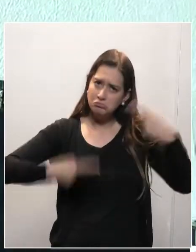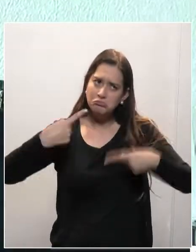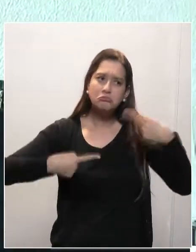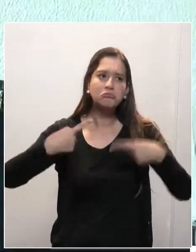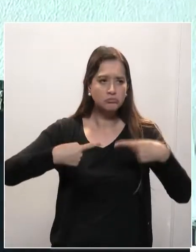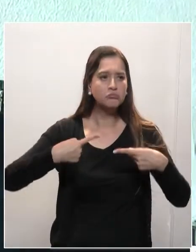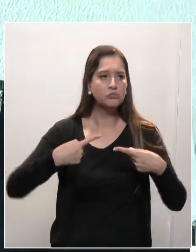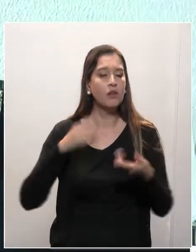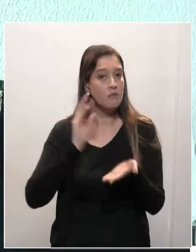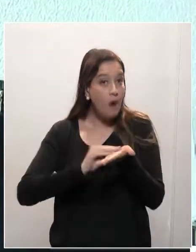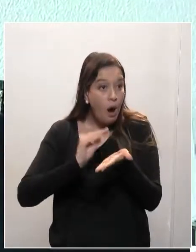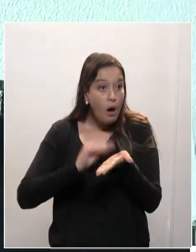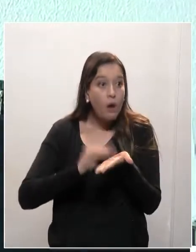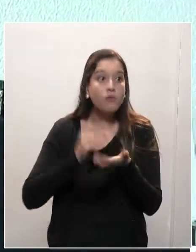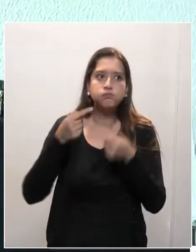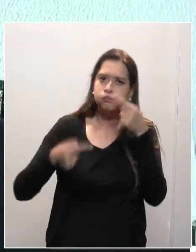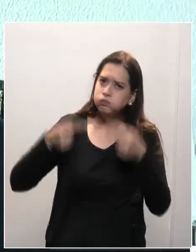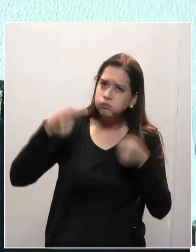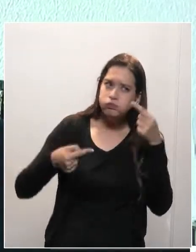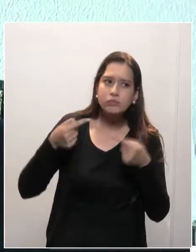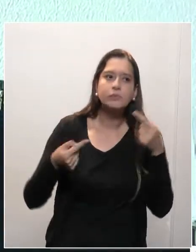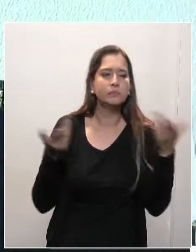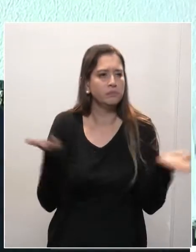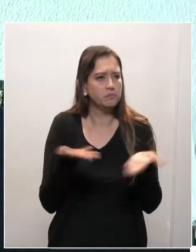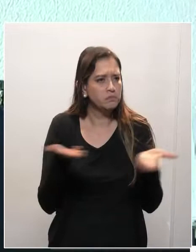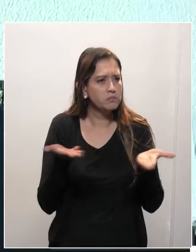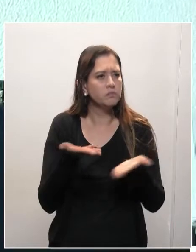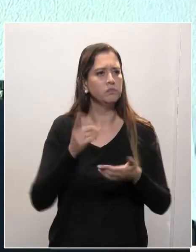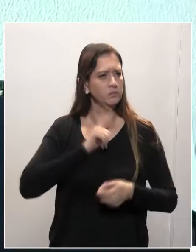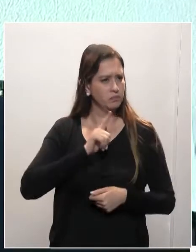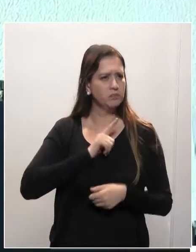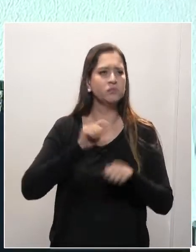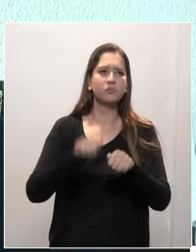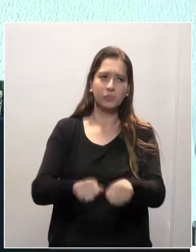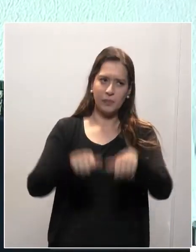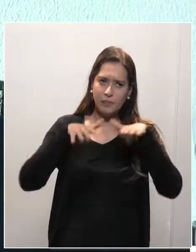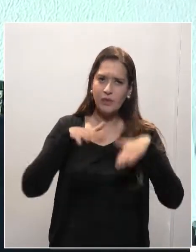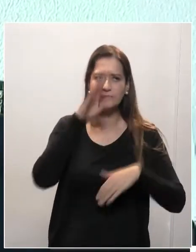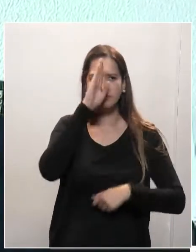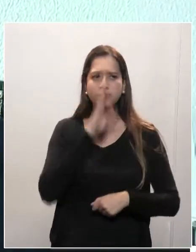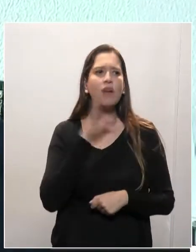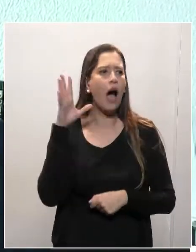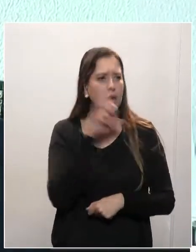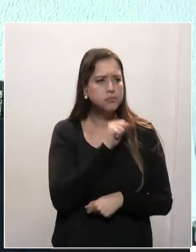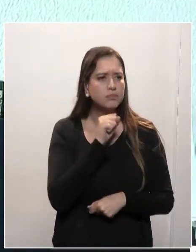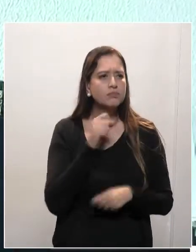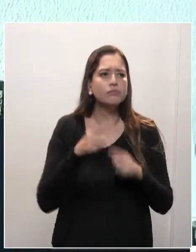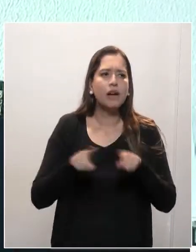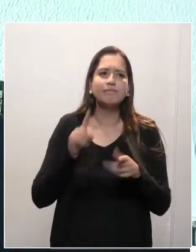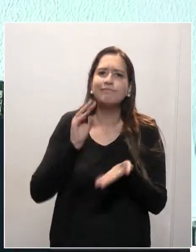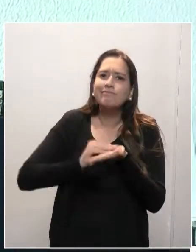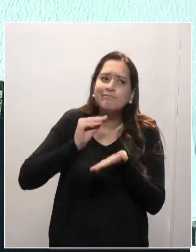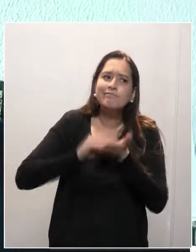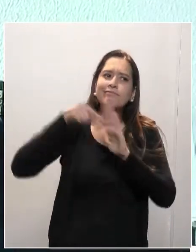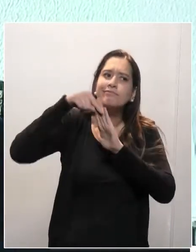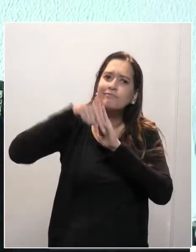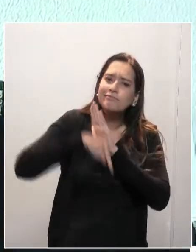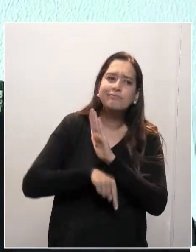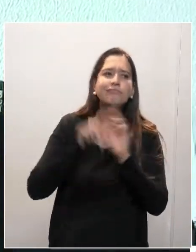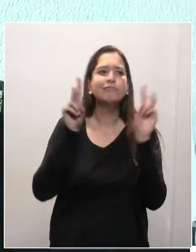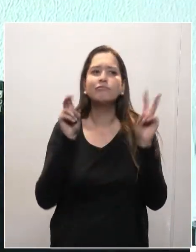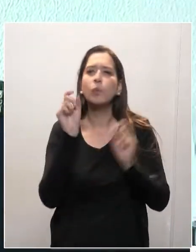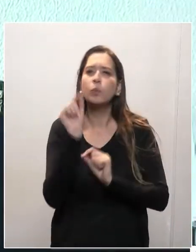embora hoje a tenha participado de uma audiência com o secretário muito rápido, falta o aprofundamento desse tema. Lembrar aqui,